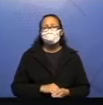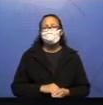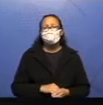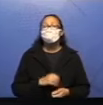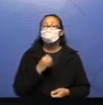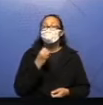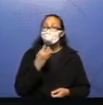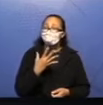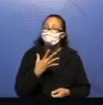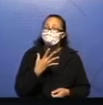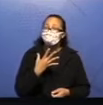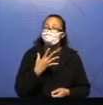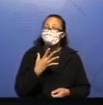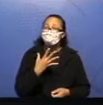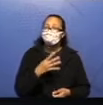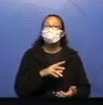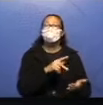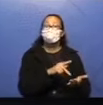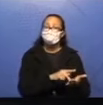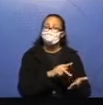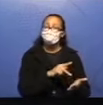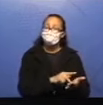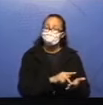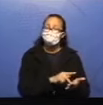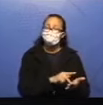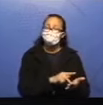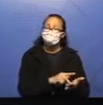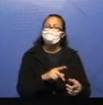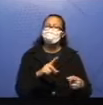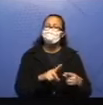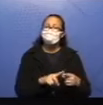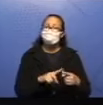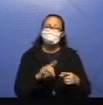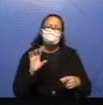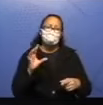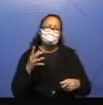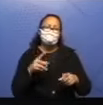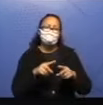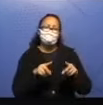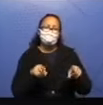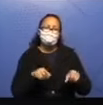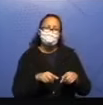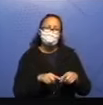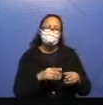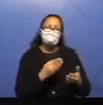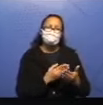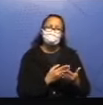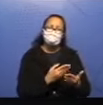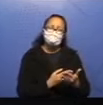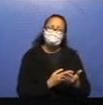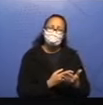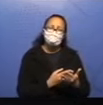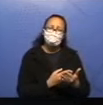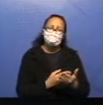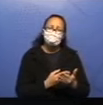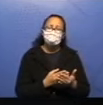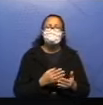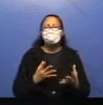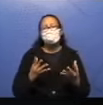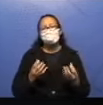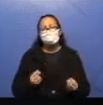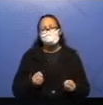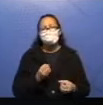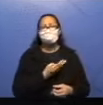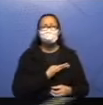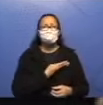Muito bem, acertou. Quem colocou que é realidade? Porque isso acontece com a gente em sala, né? Nós recebemos colegas novos. Professora,